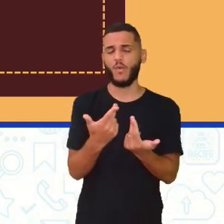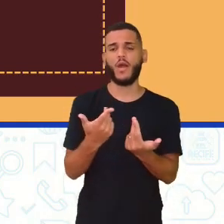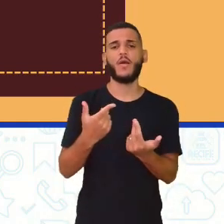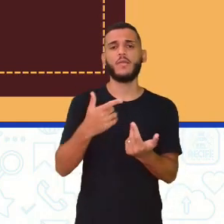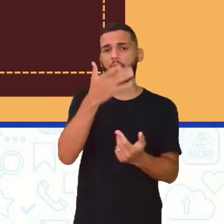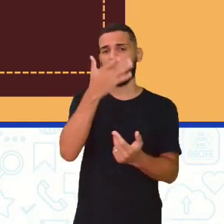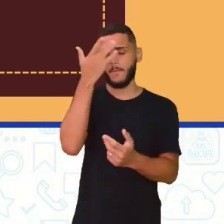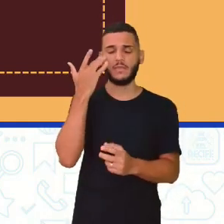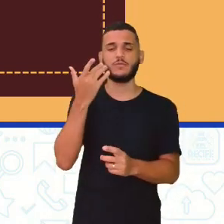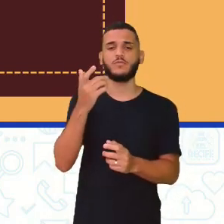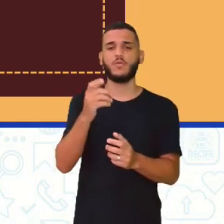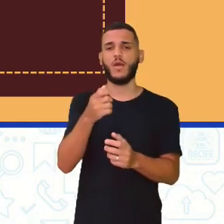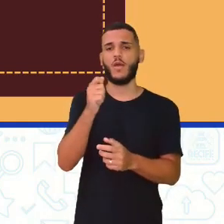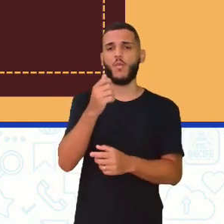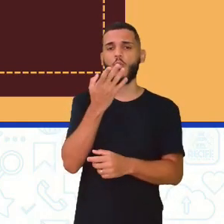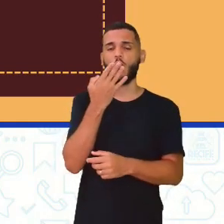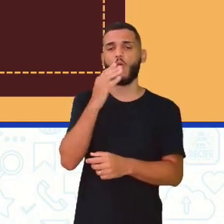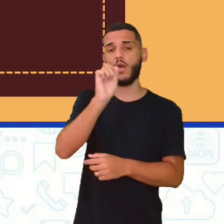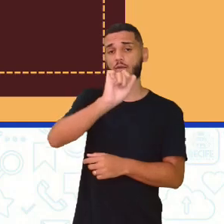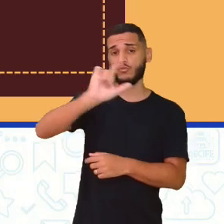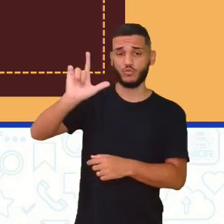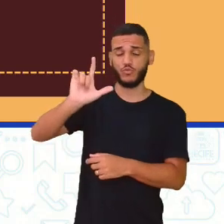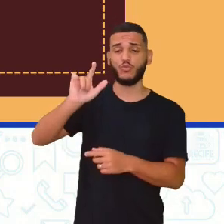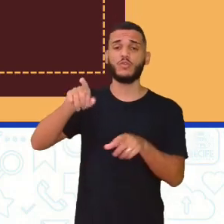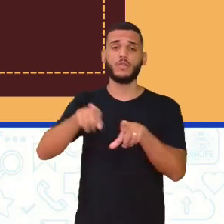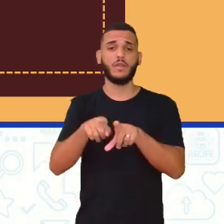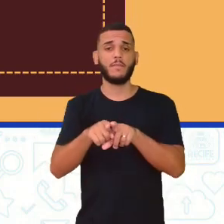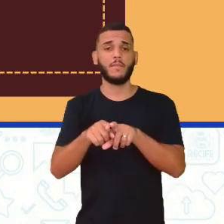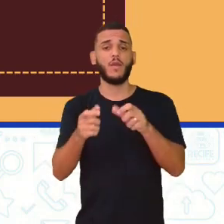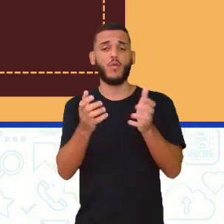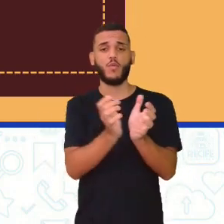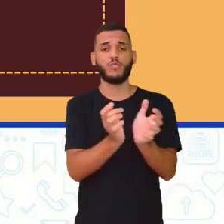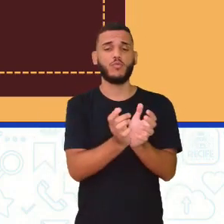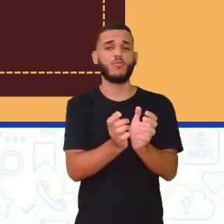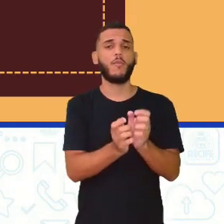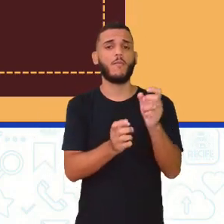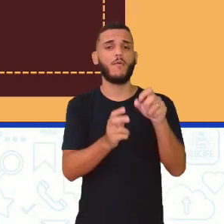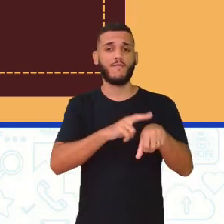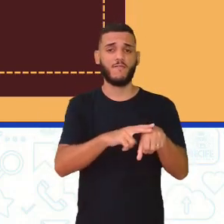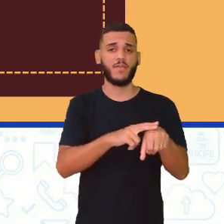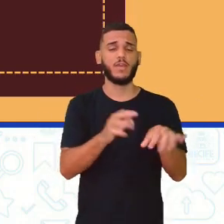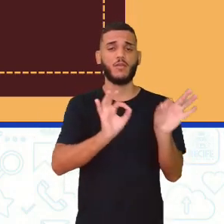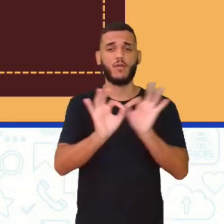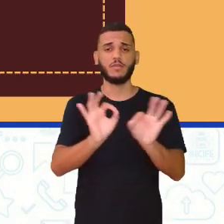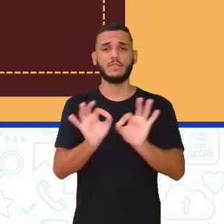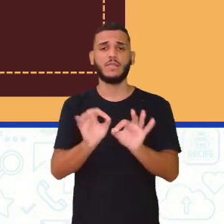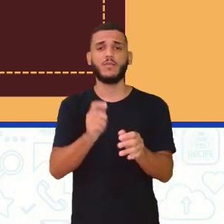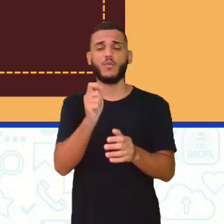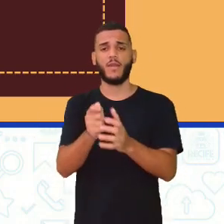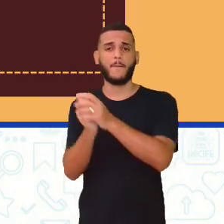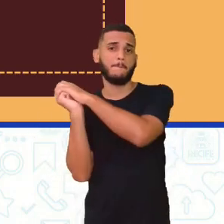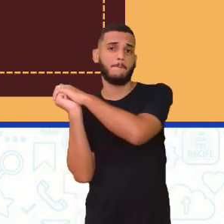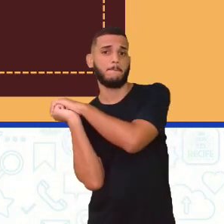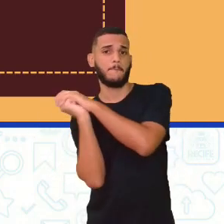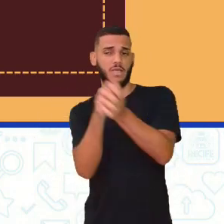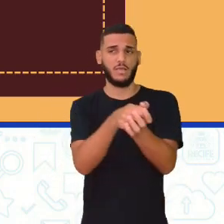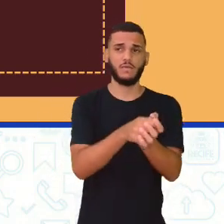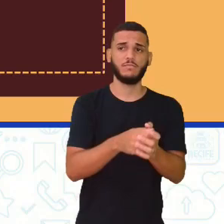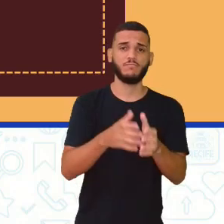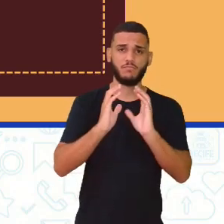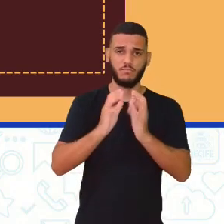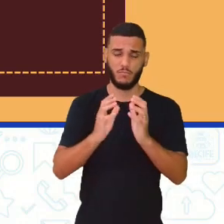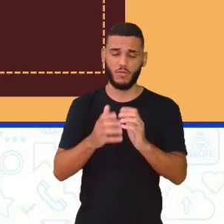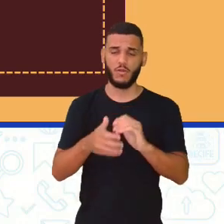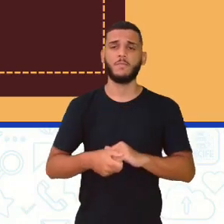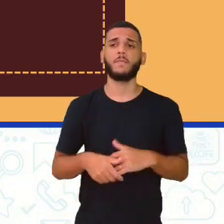fazendo o lançamento, e a gente tem a equipe de verde, que é a que está ali pronta para fazer a rebatida, né, para rebater essa bola.